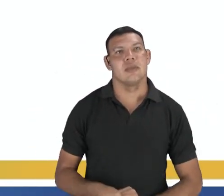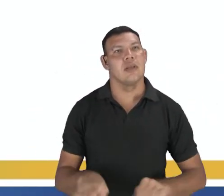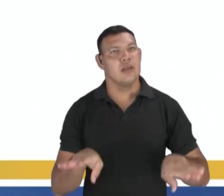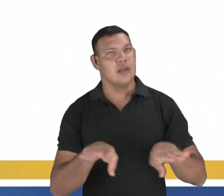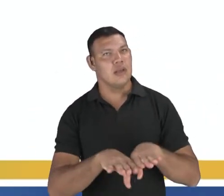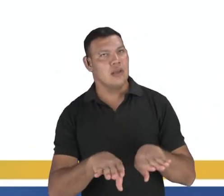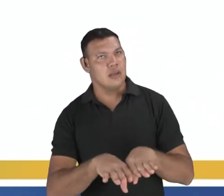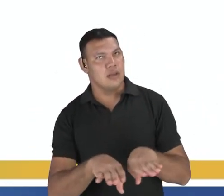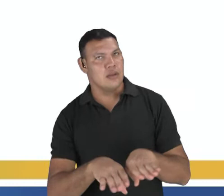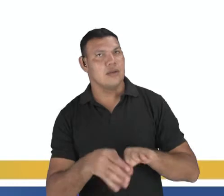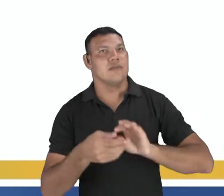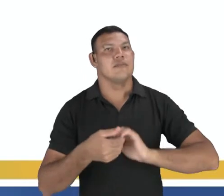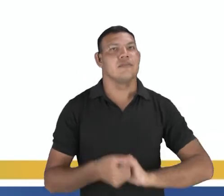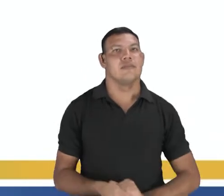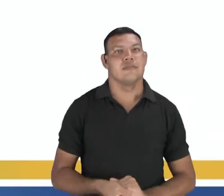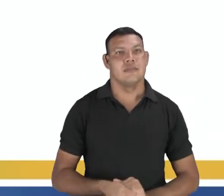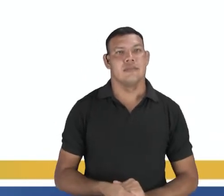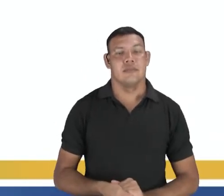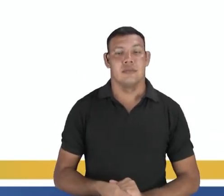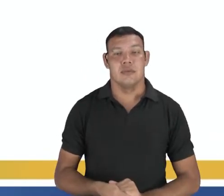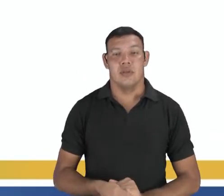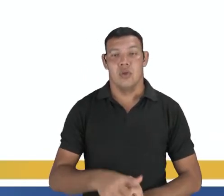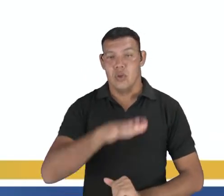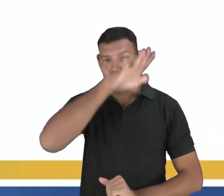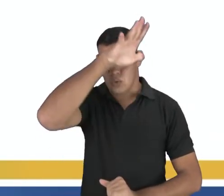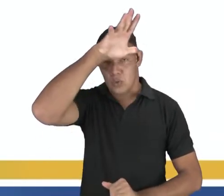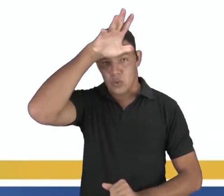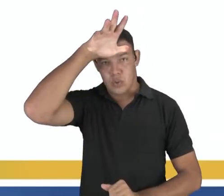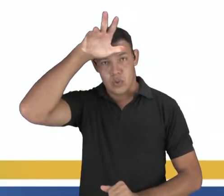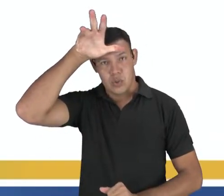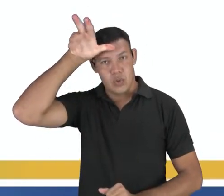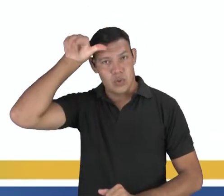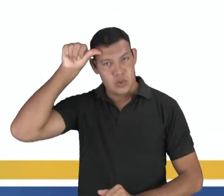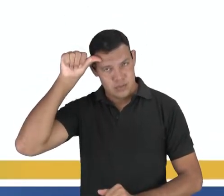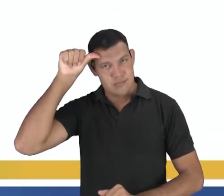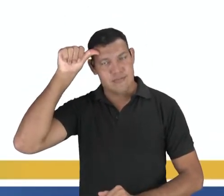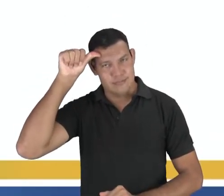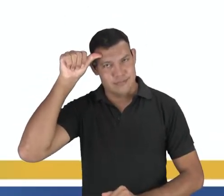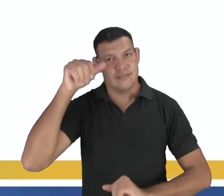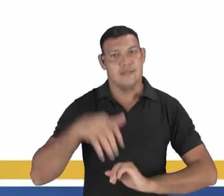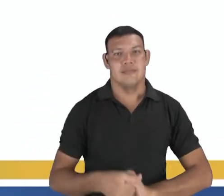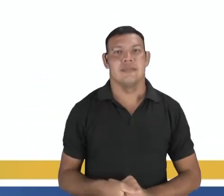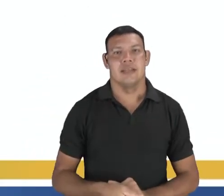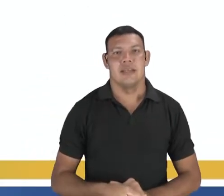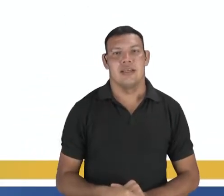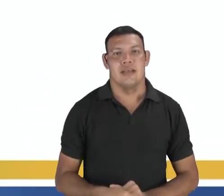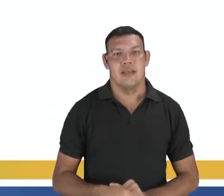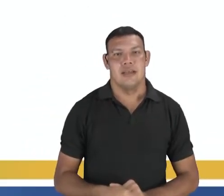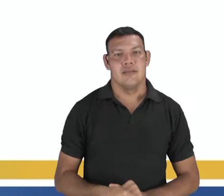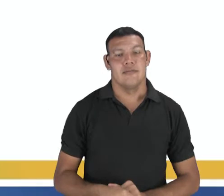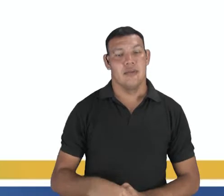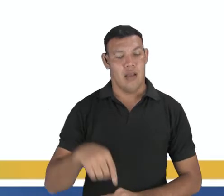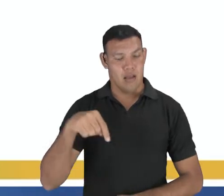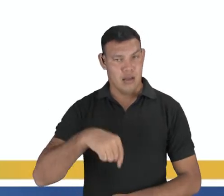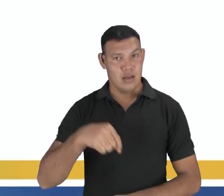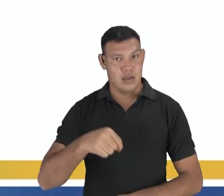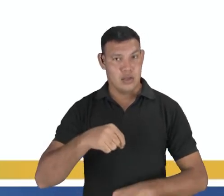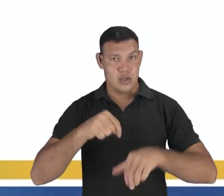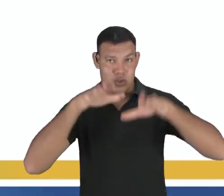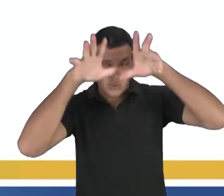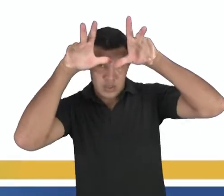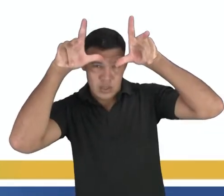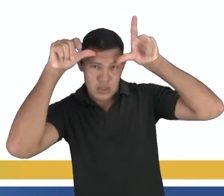eles, quando falam algumas palavras, eles puxam mais o S. Quando vão, por exemplo, o acreano fala besta, né?